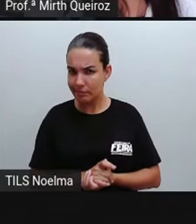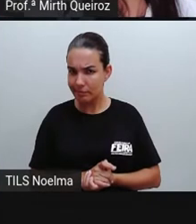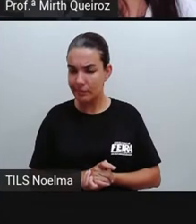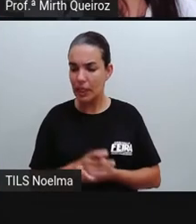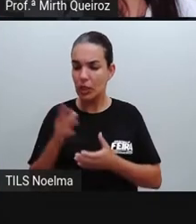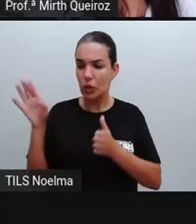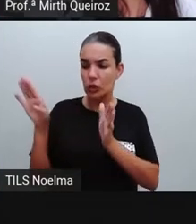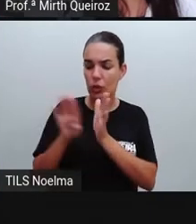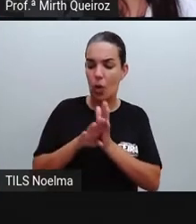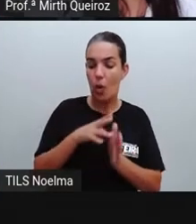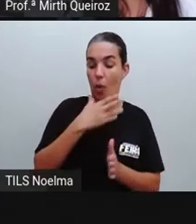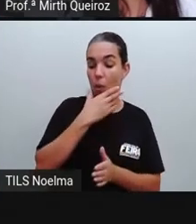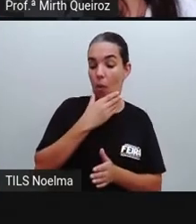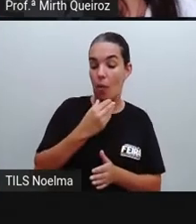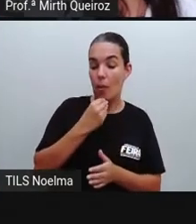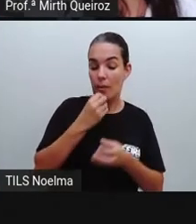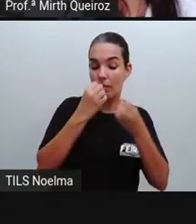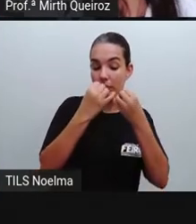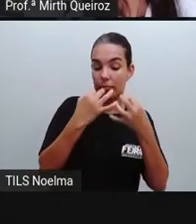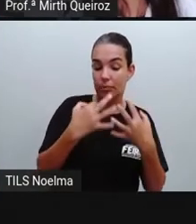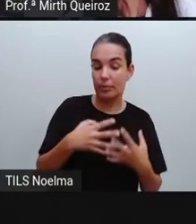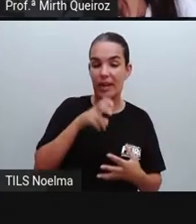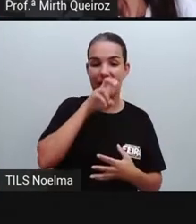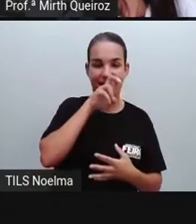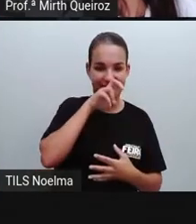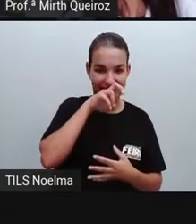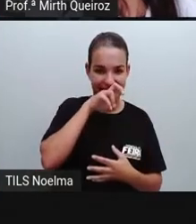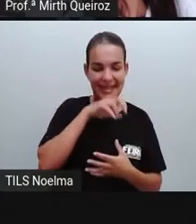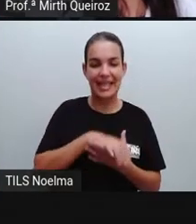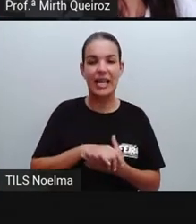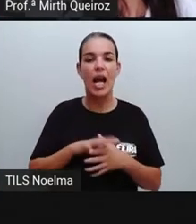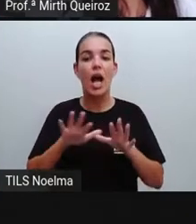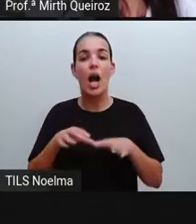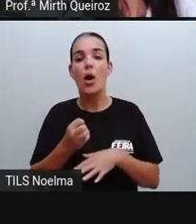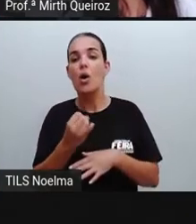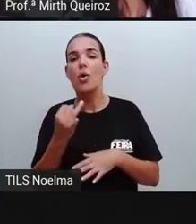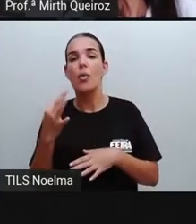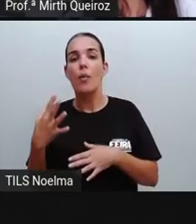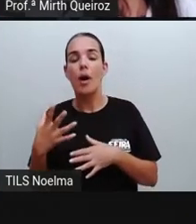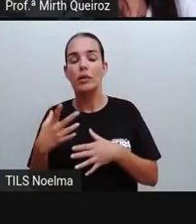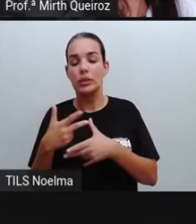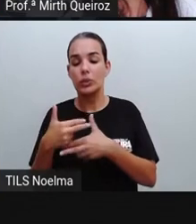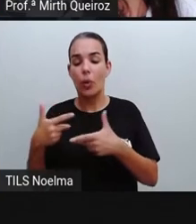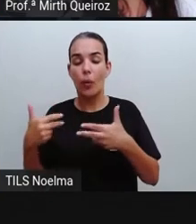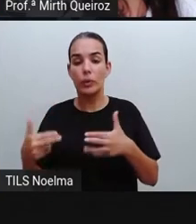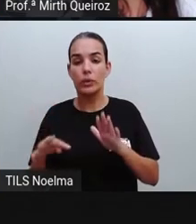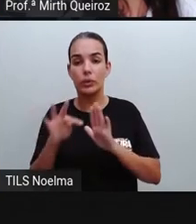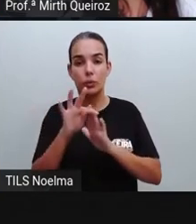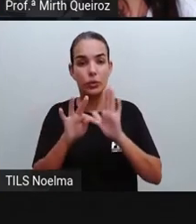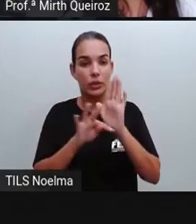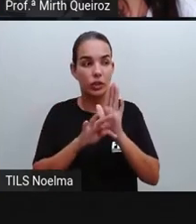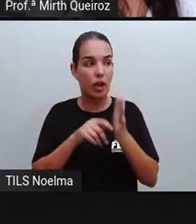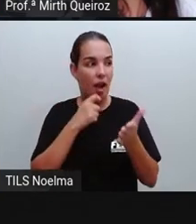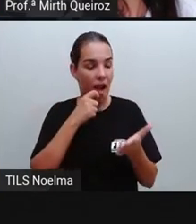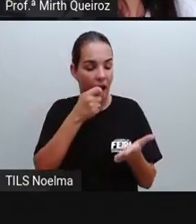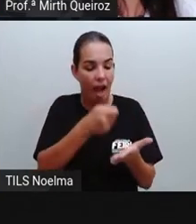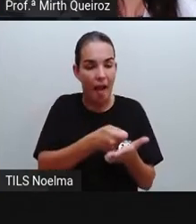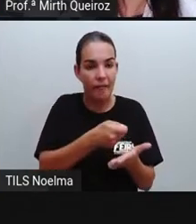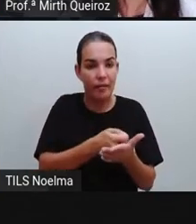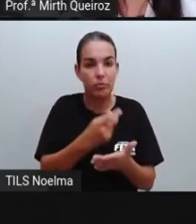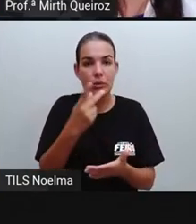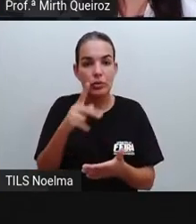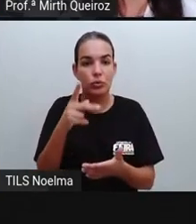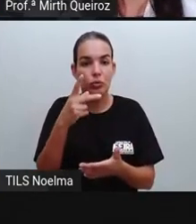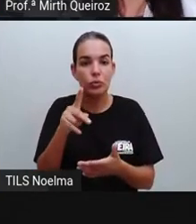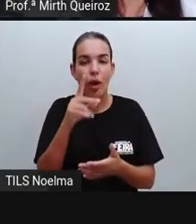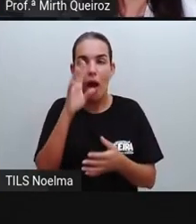daqueles personagens ali da turma da Mônica. E que elementos do texto confirmam a sua hipótese aí em relação. E